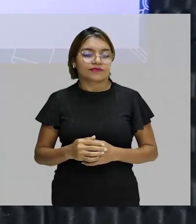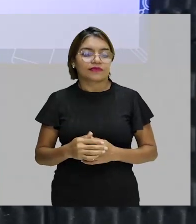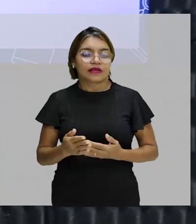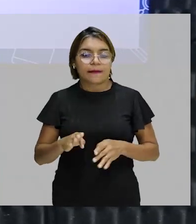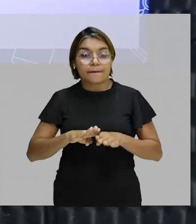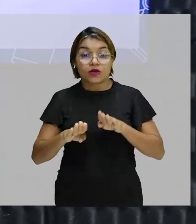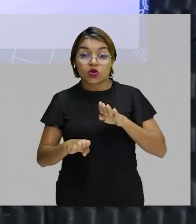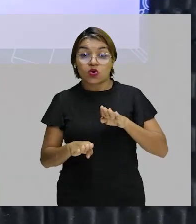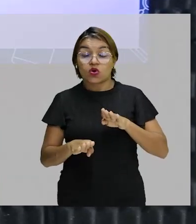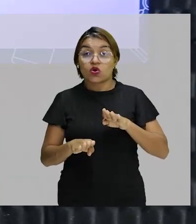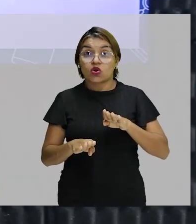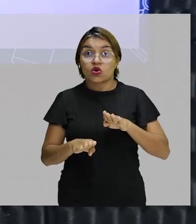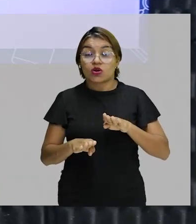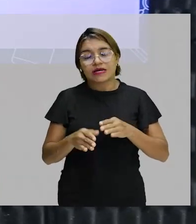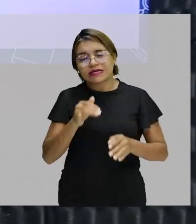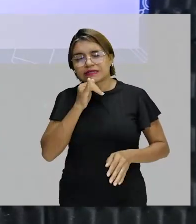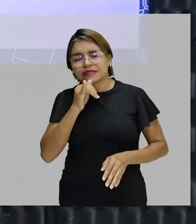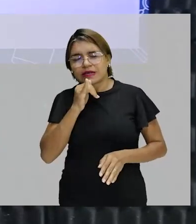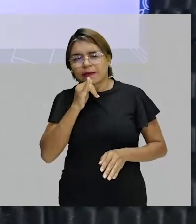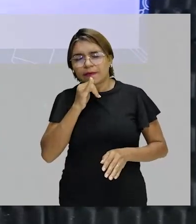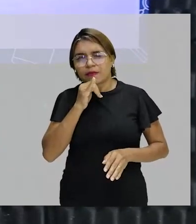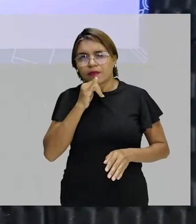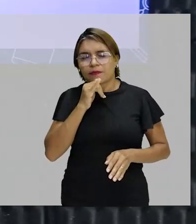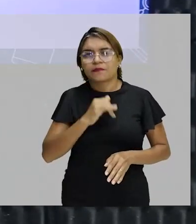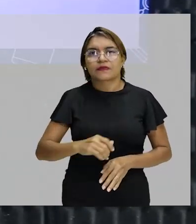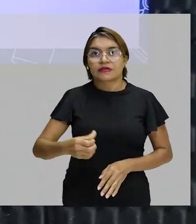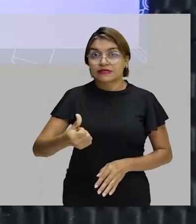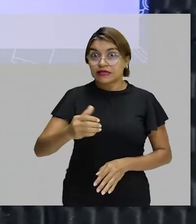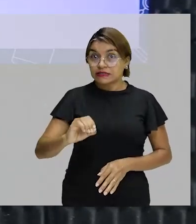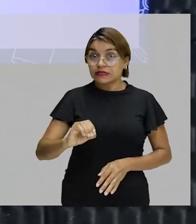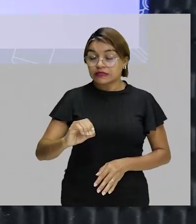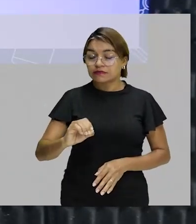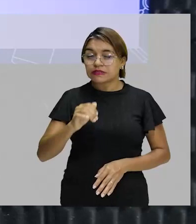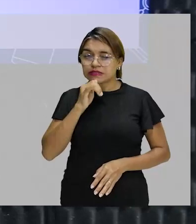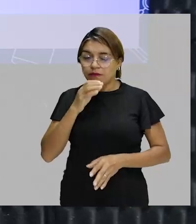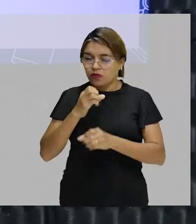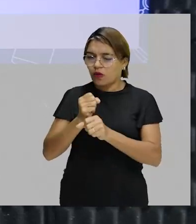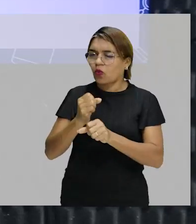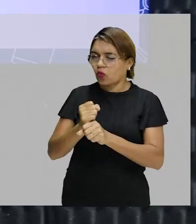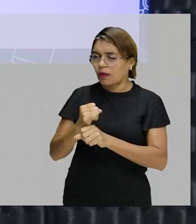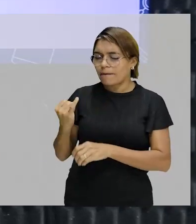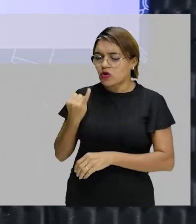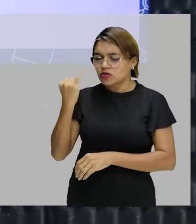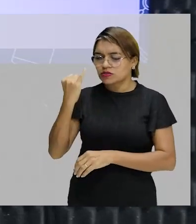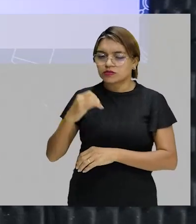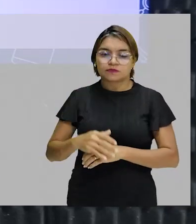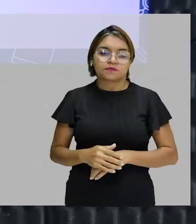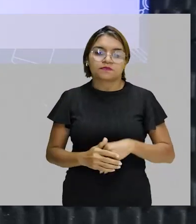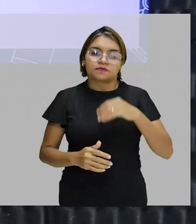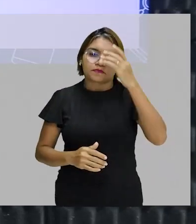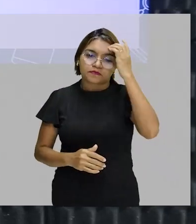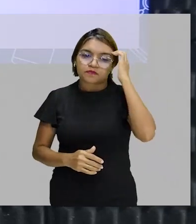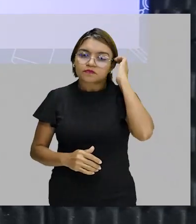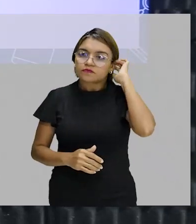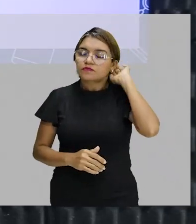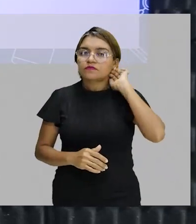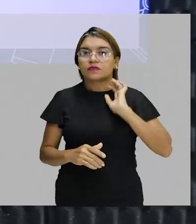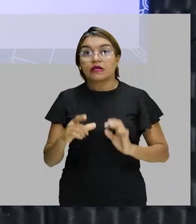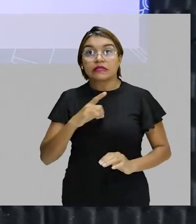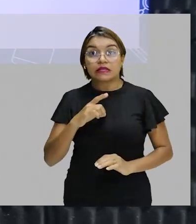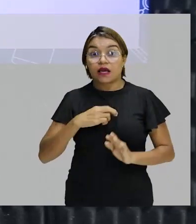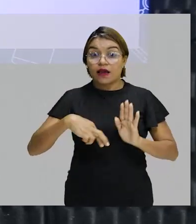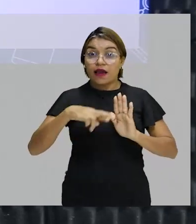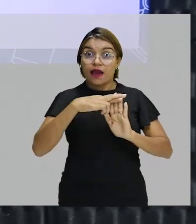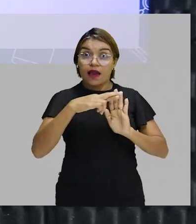60. Quanto? Agora é o cálculo, certo? Então, nós montamos aqui, turminha, uma